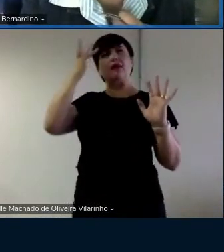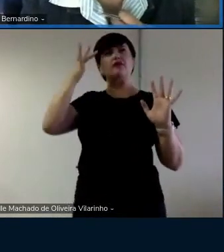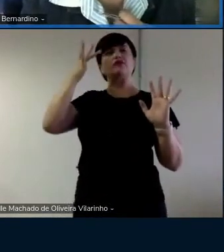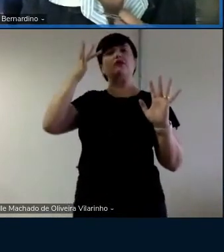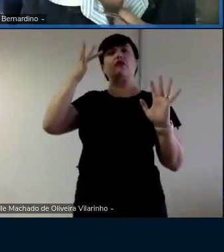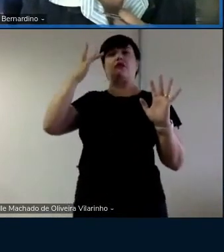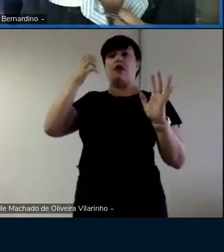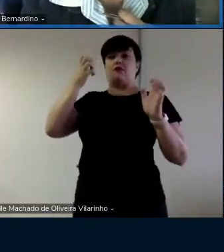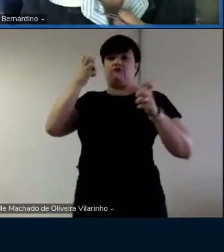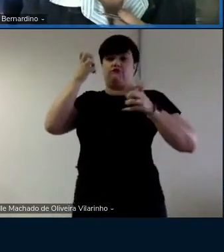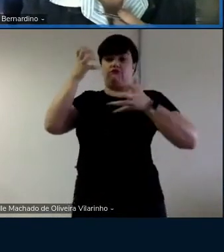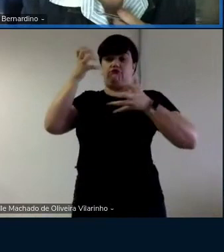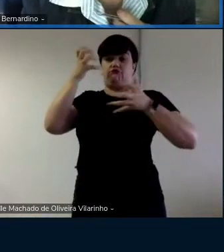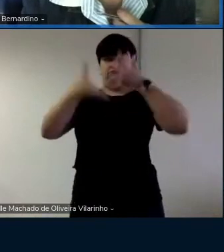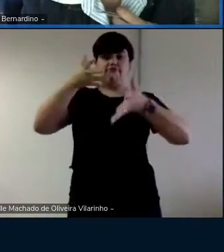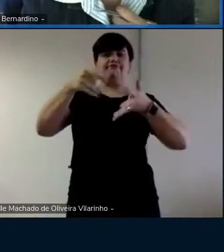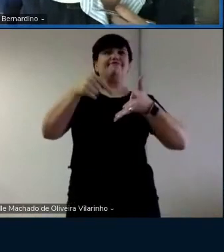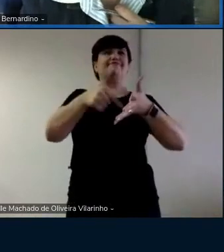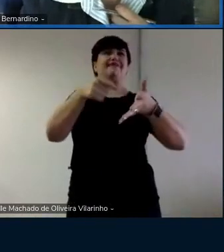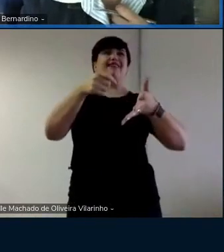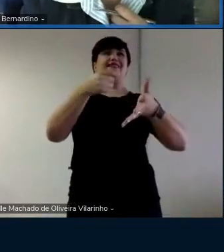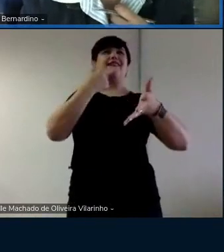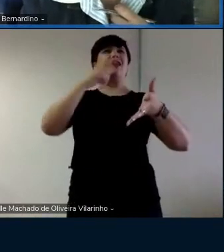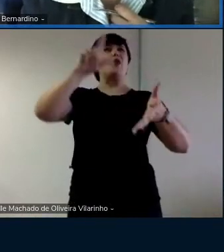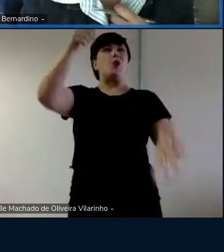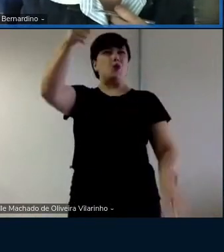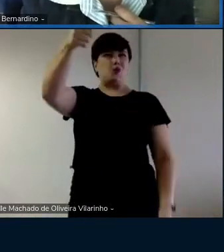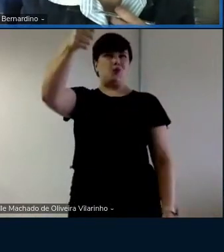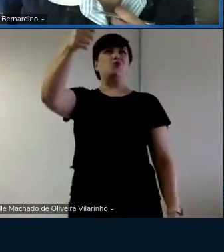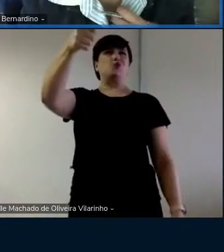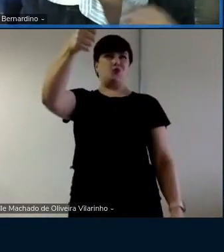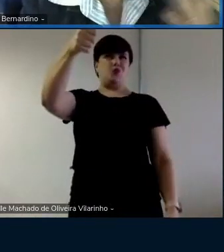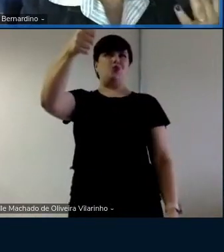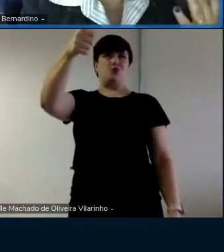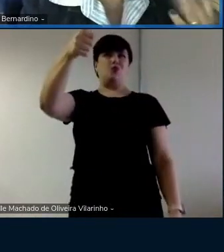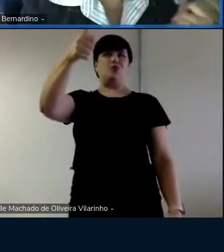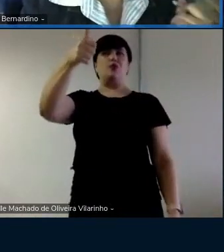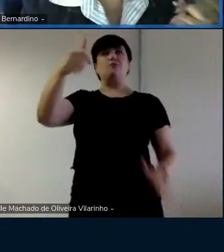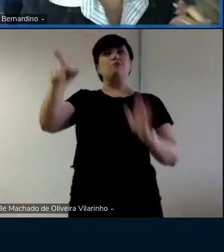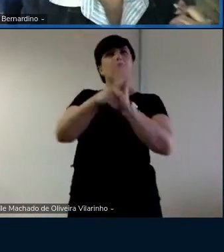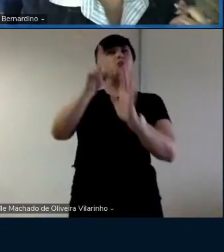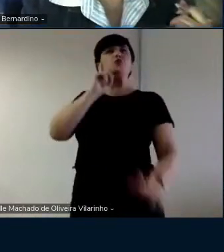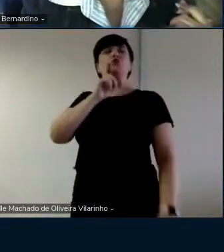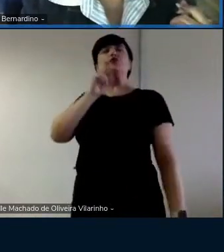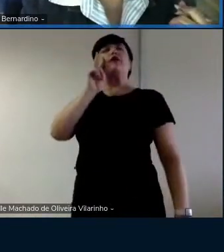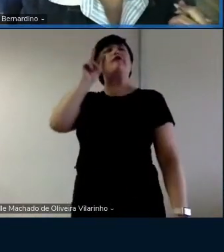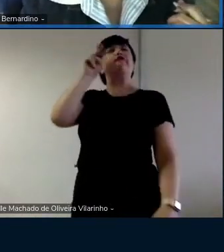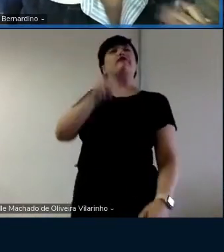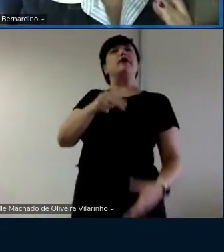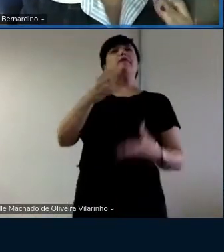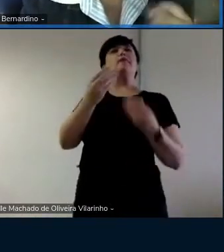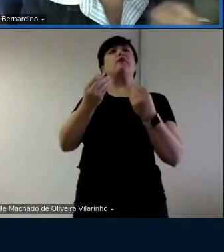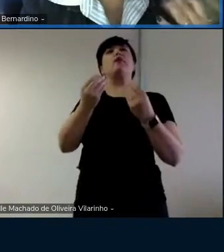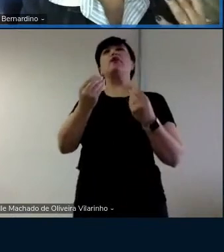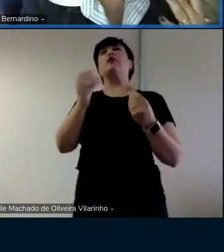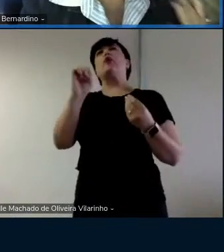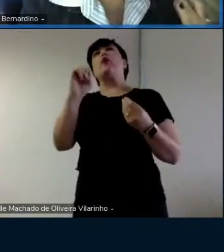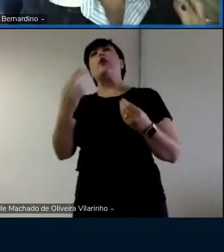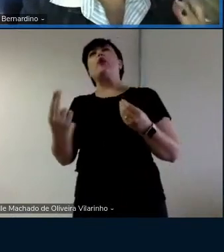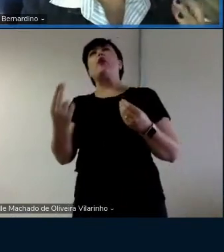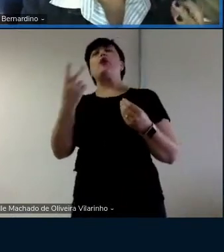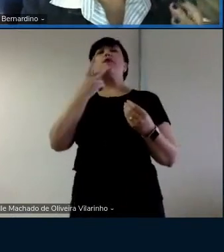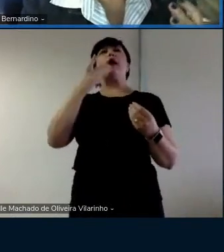nativo, vai produzir, igual eu vi muito, Lulei, ou os